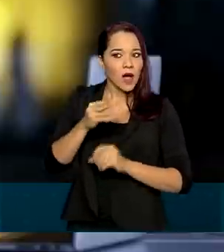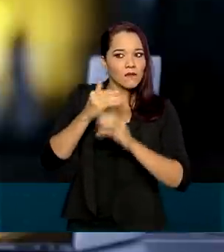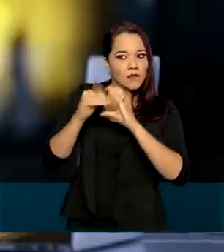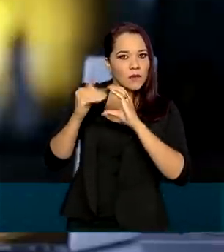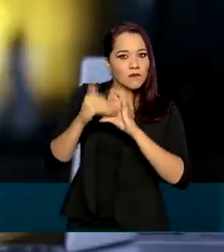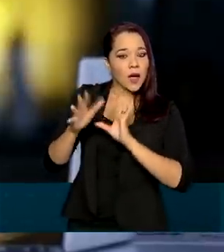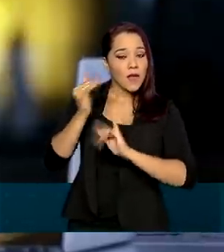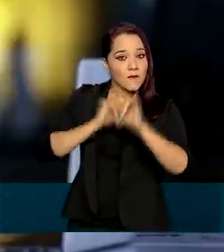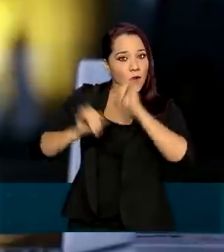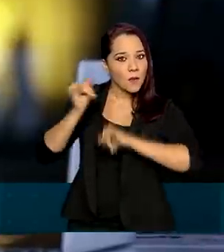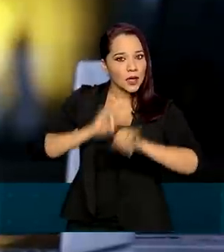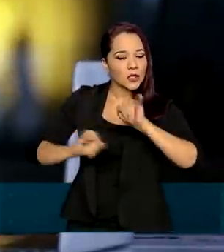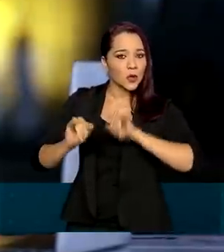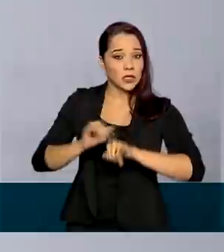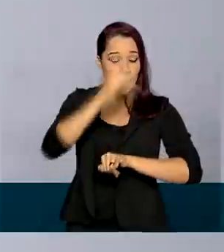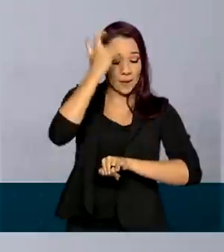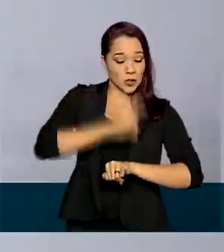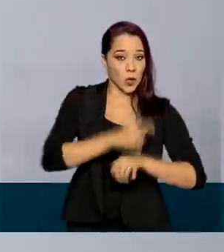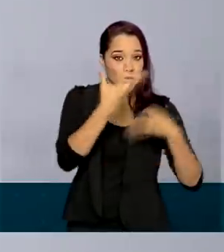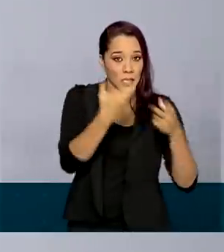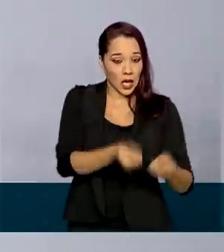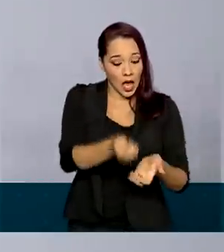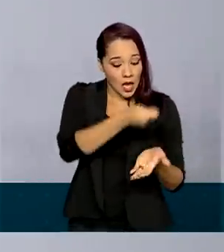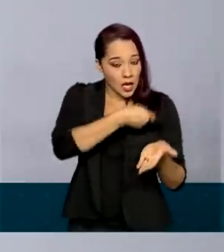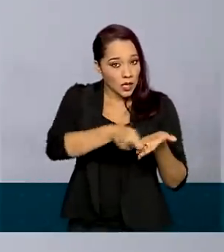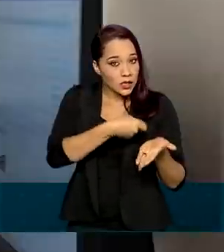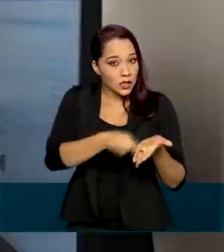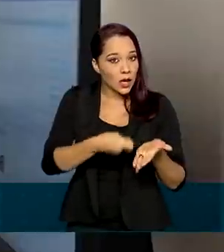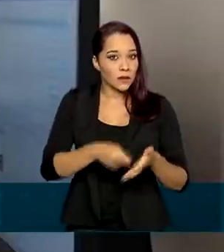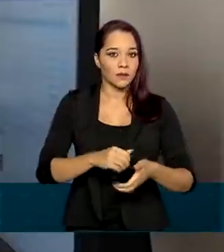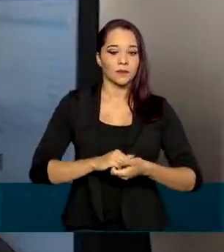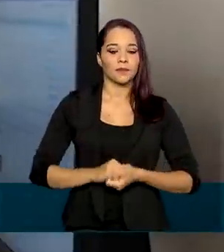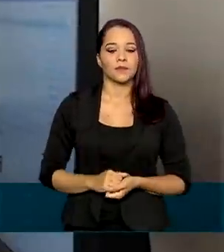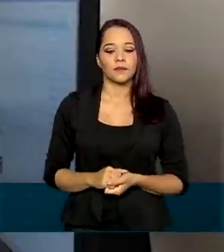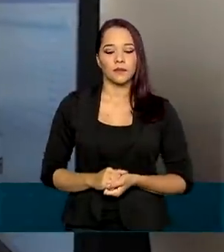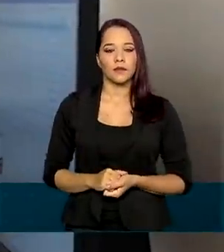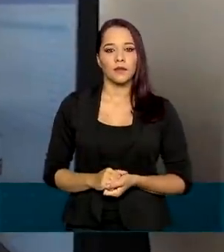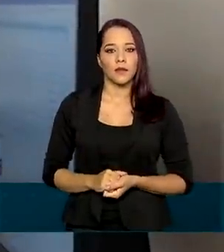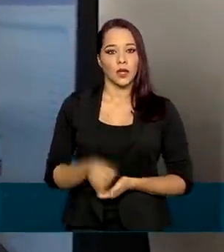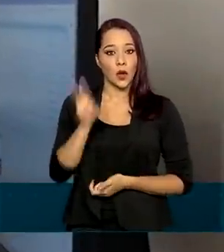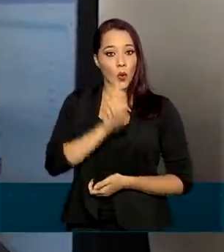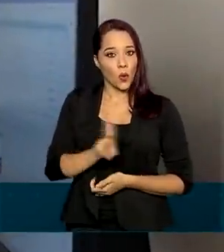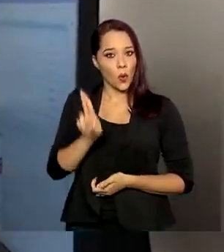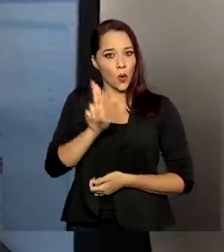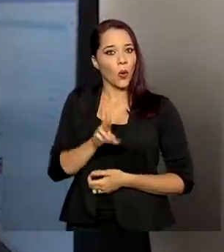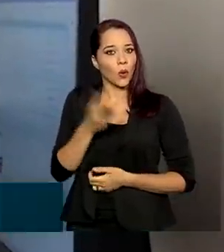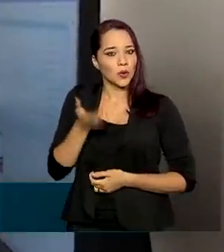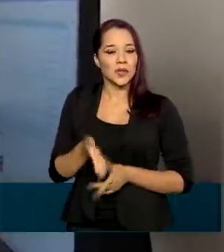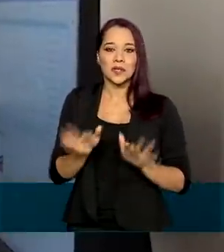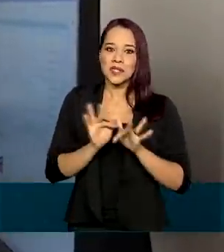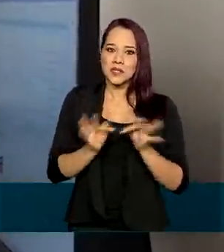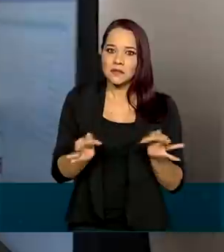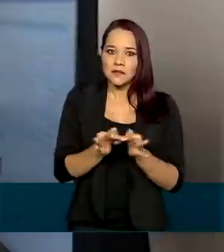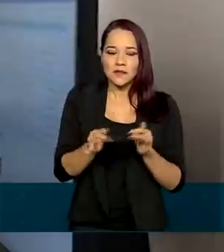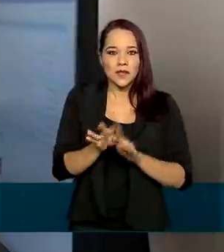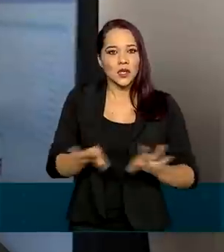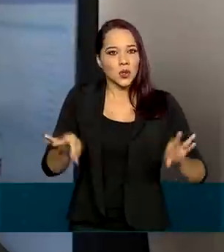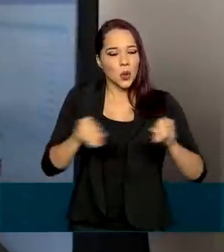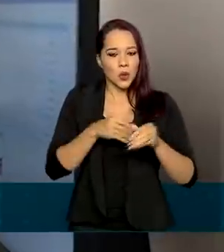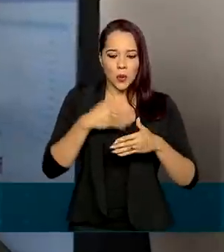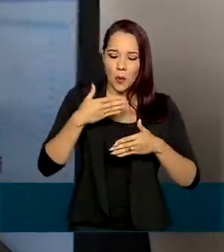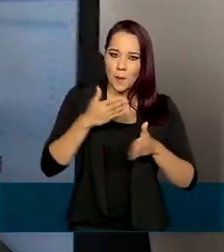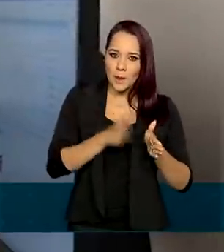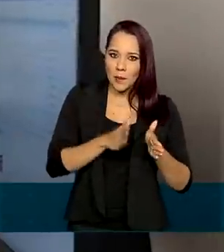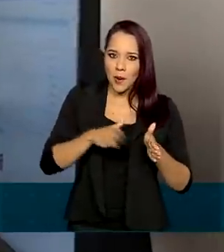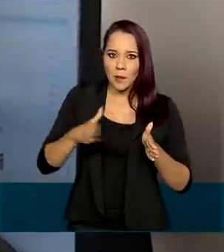informações autorizadas e assinadas pelo dono da conta. O seu uso simplifica todos os processos de